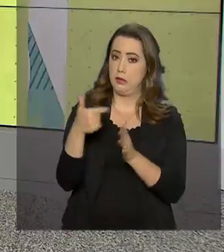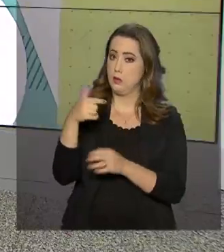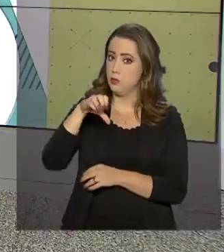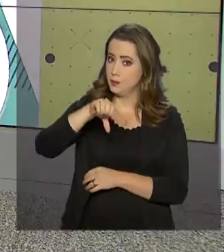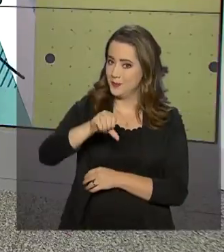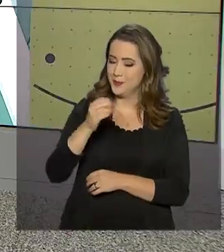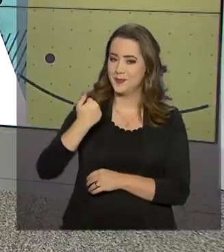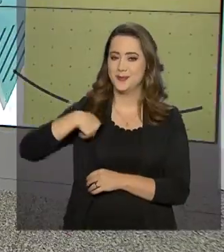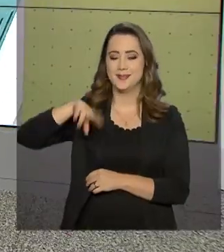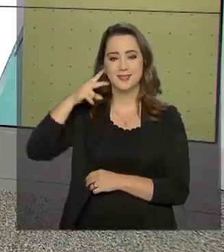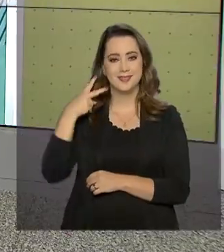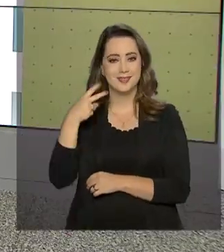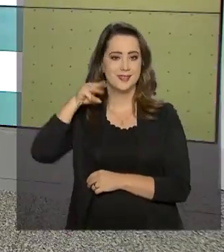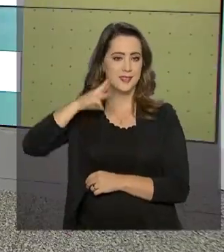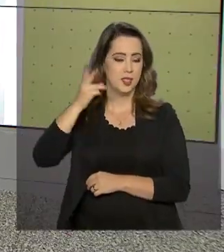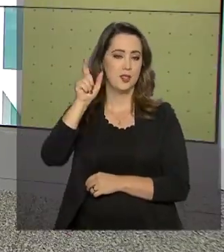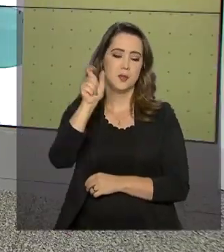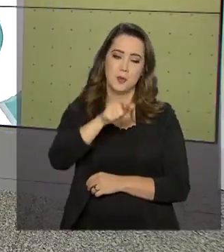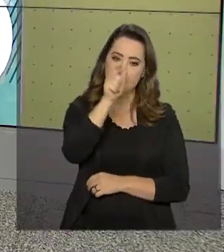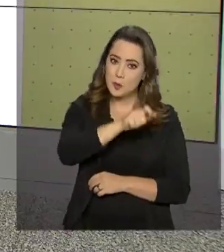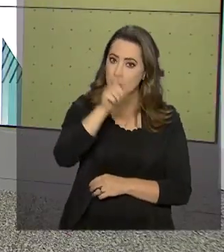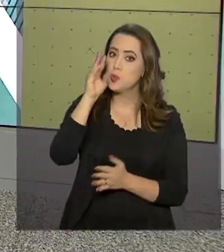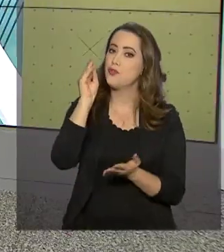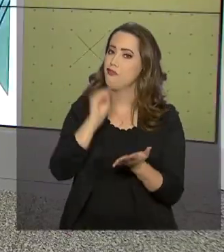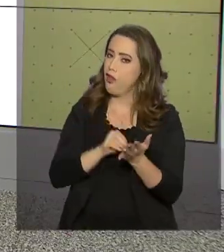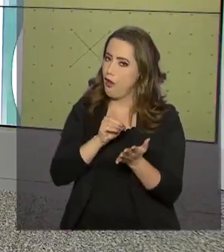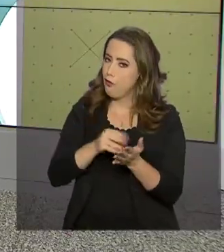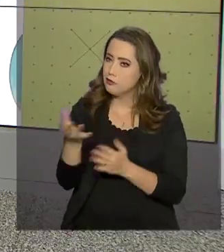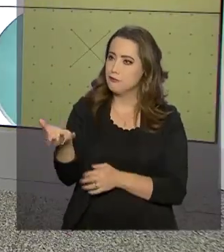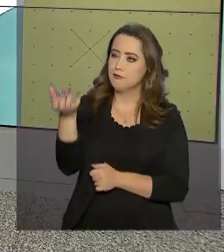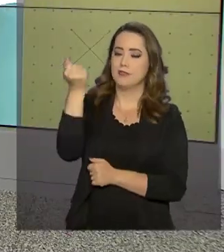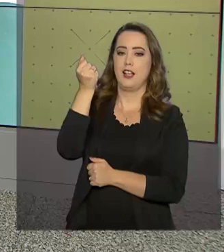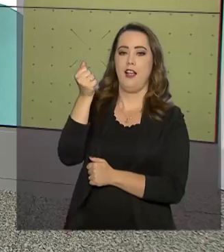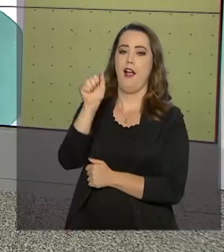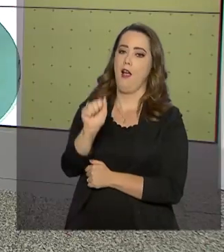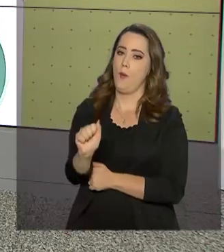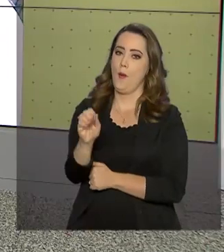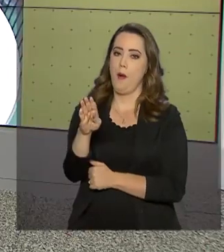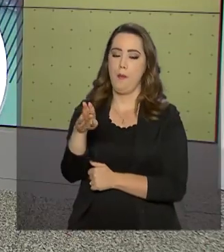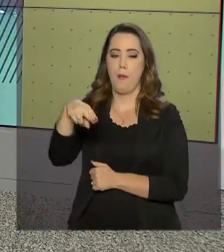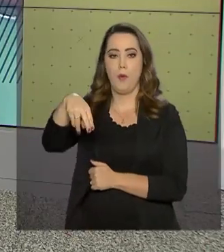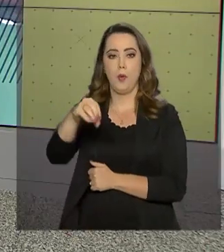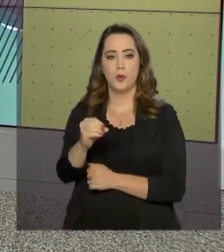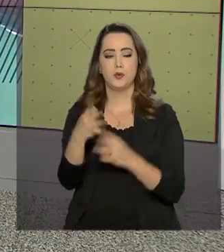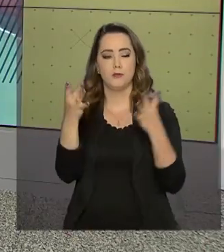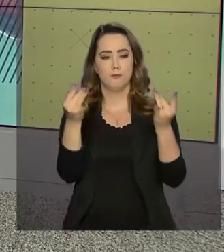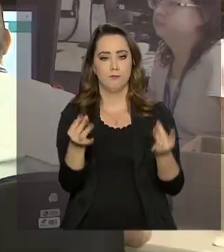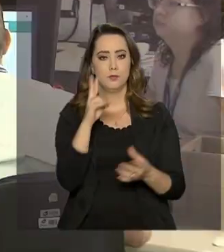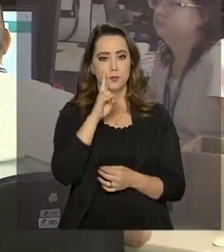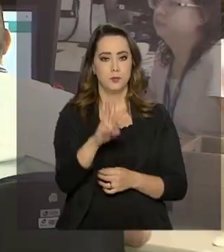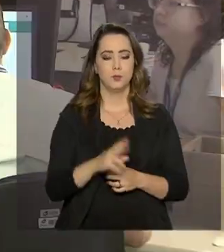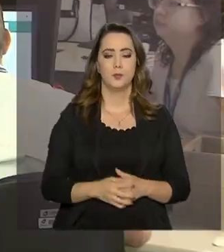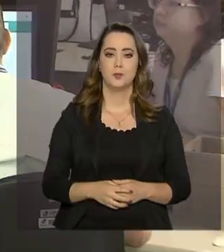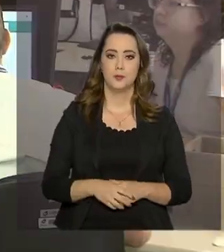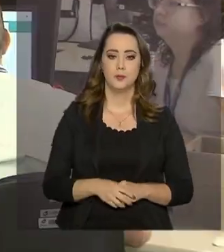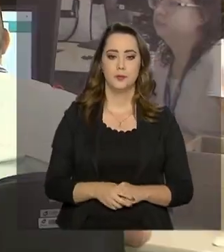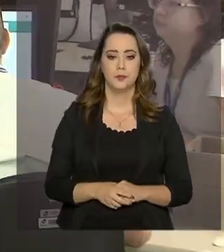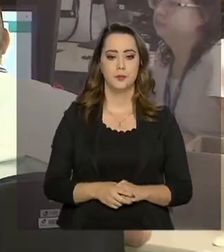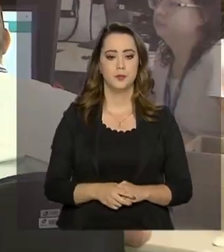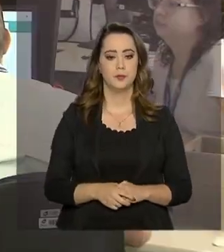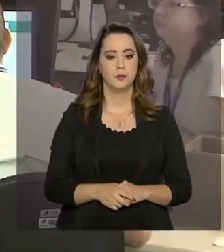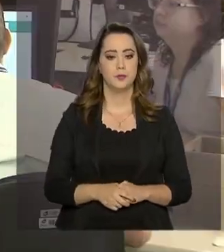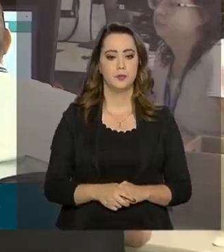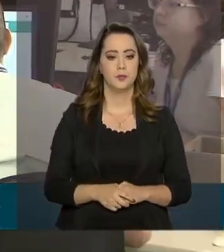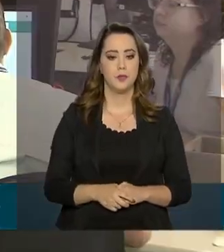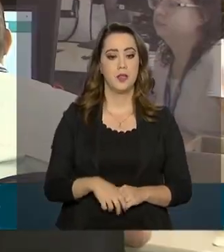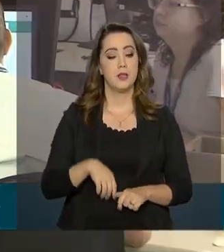de 2 milhões de trabalhadores ainda não retiraram o benefício. As informações com Alessandra Lago. Os trabalhadores que têm direito